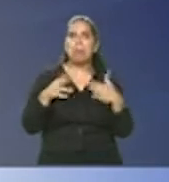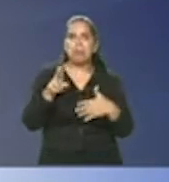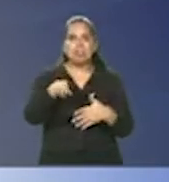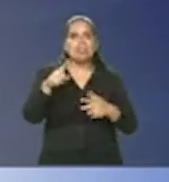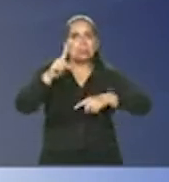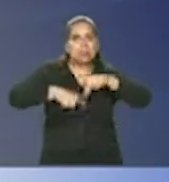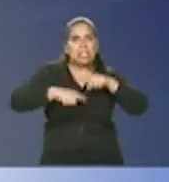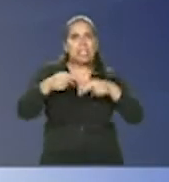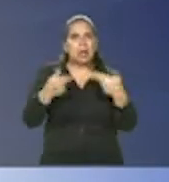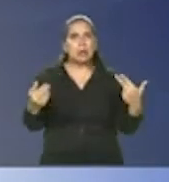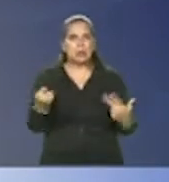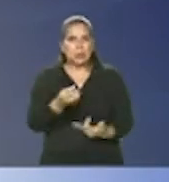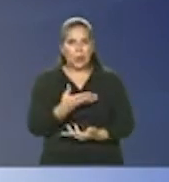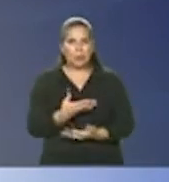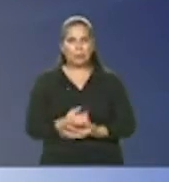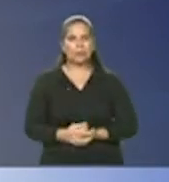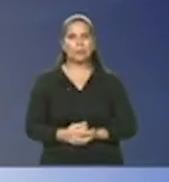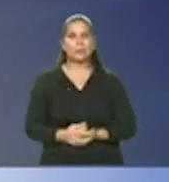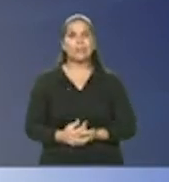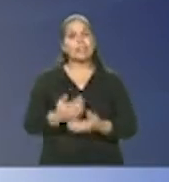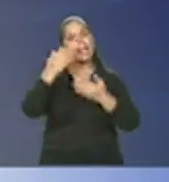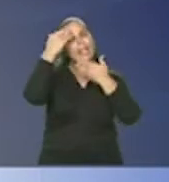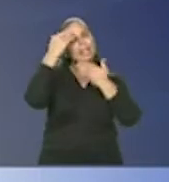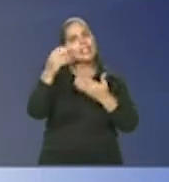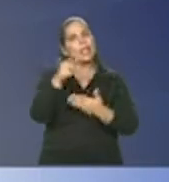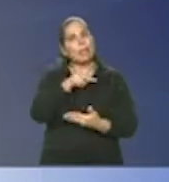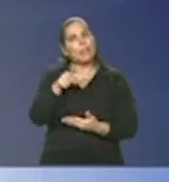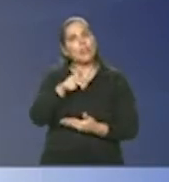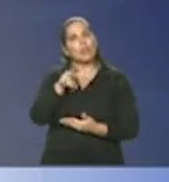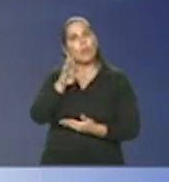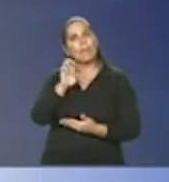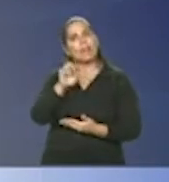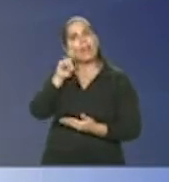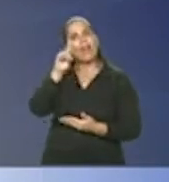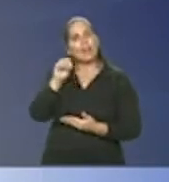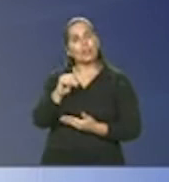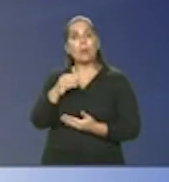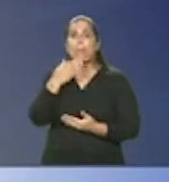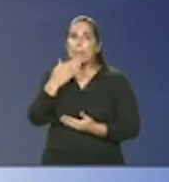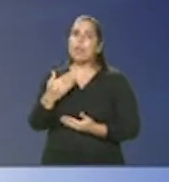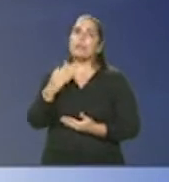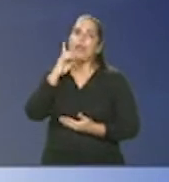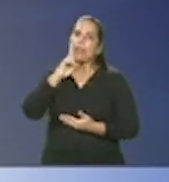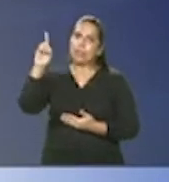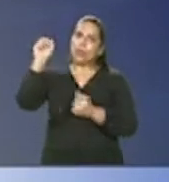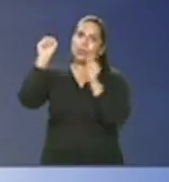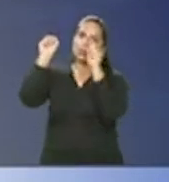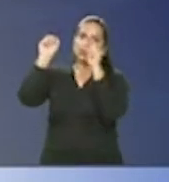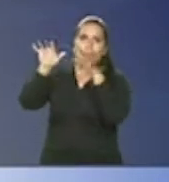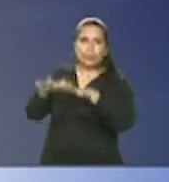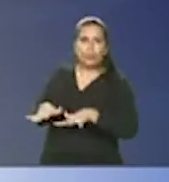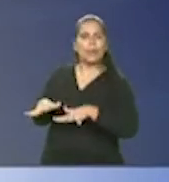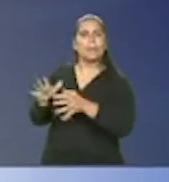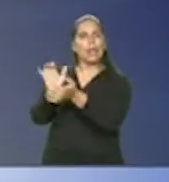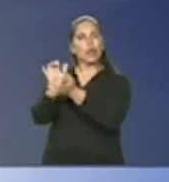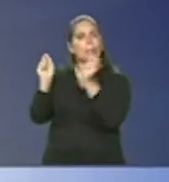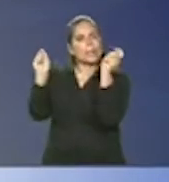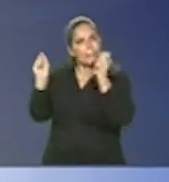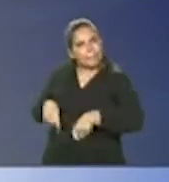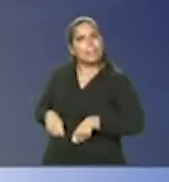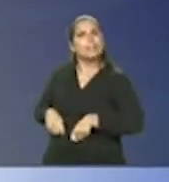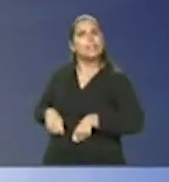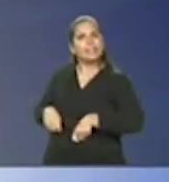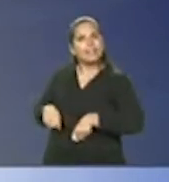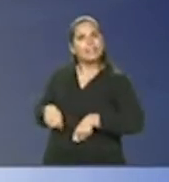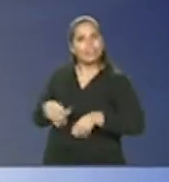equipamentos novos quero agradecer muito ao professor Bernardo peço muito a Deus que o ilumine e a sua equipe muita competência para nos